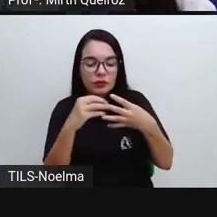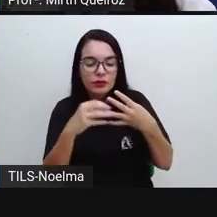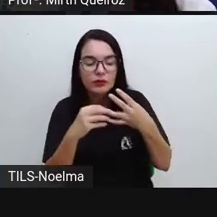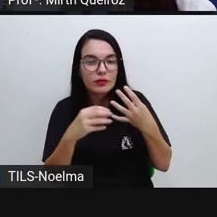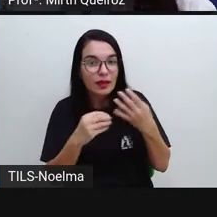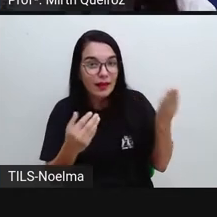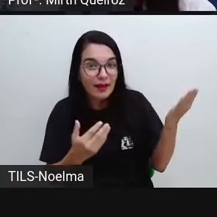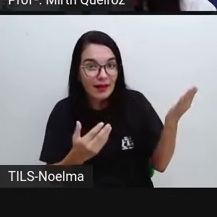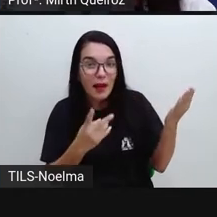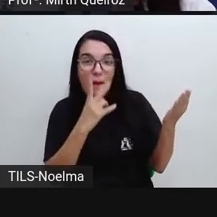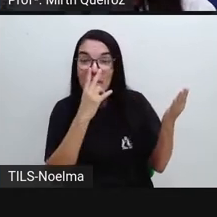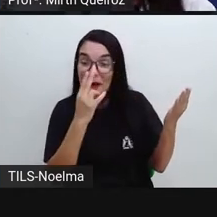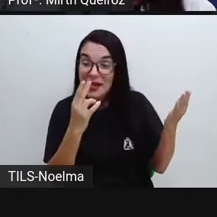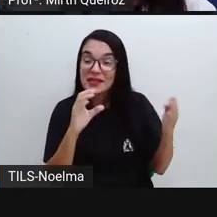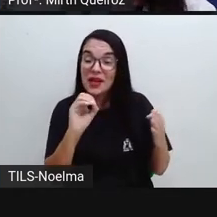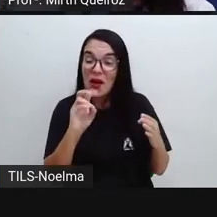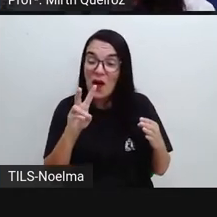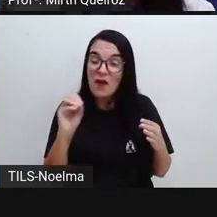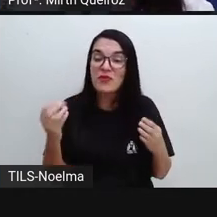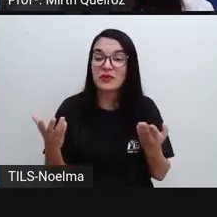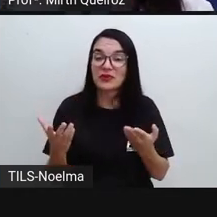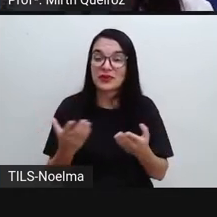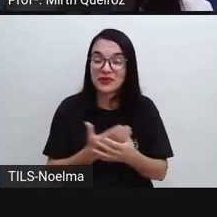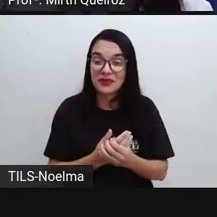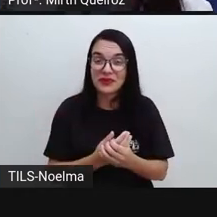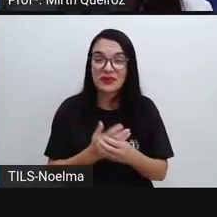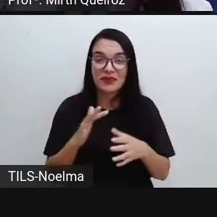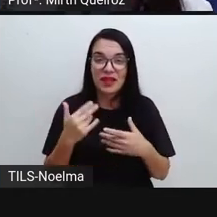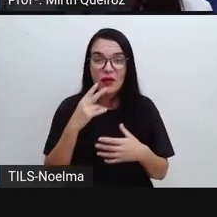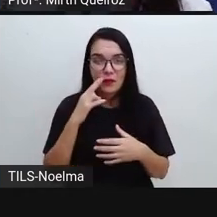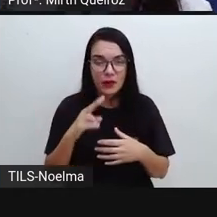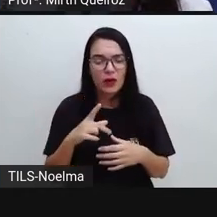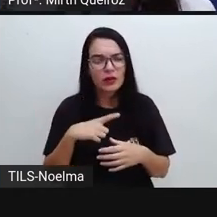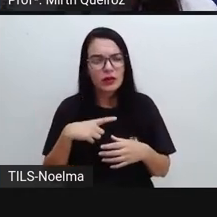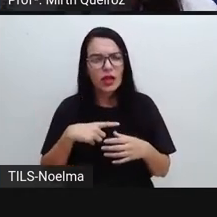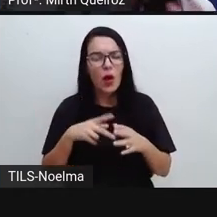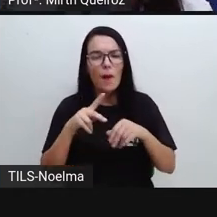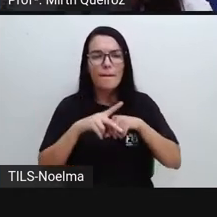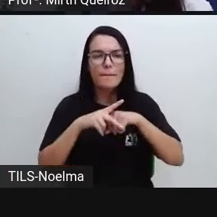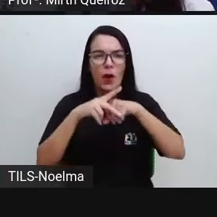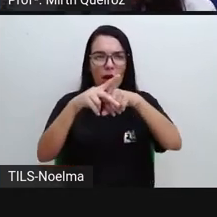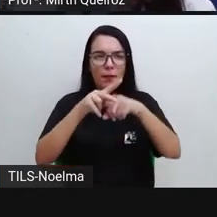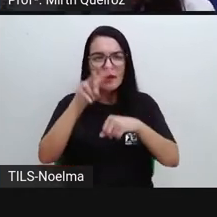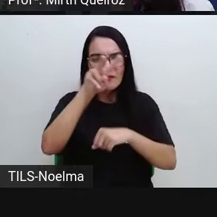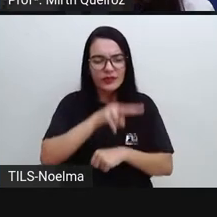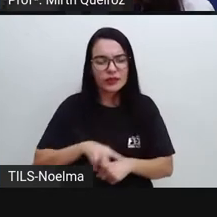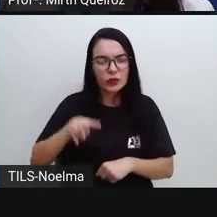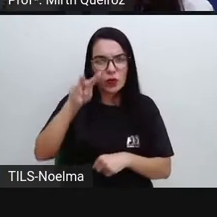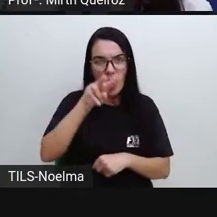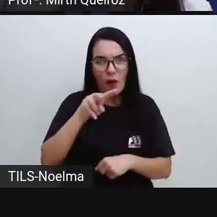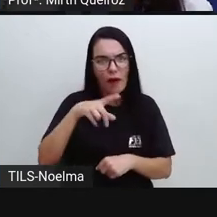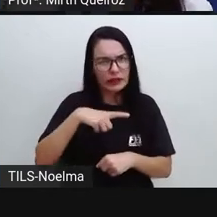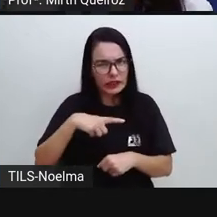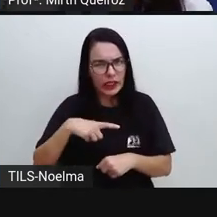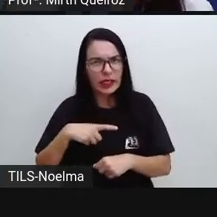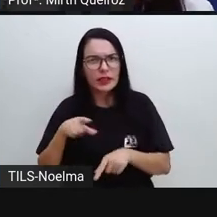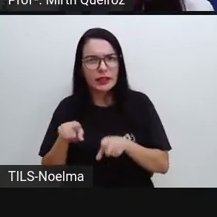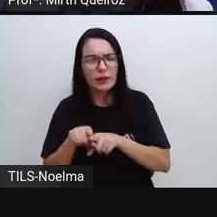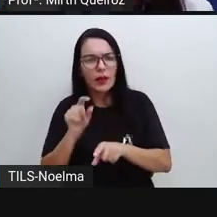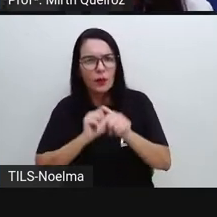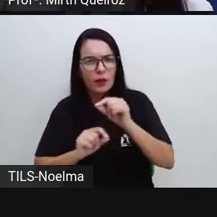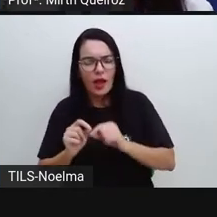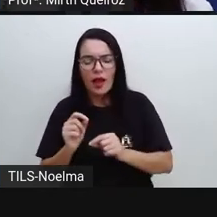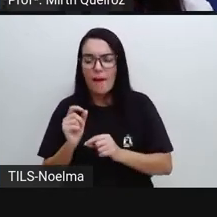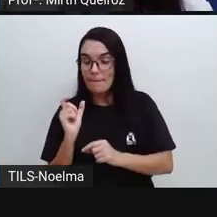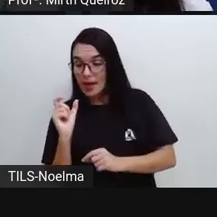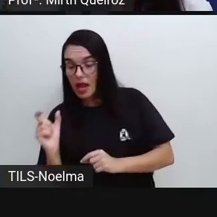a um ovo. Então, no poema visual é isso. Além de trabalhar a questão dos versos e das palavras, se